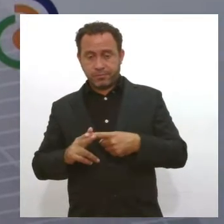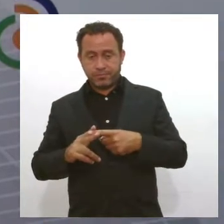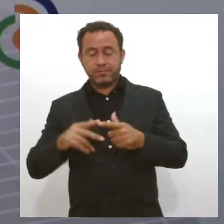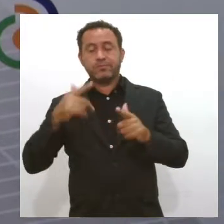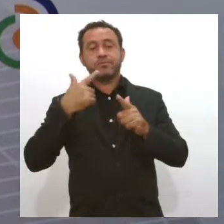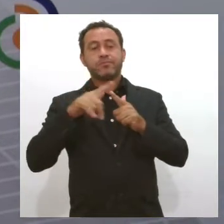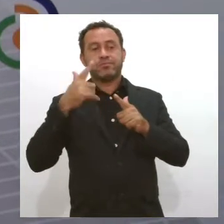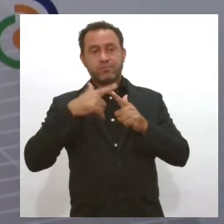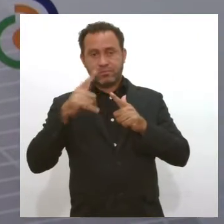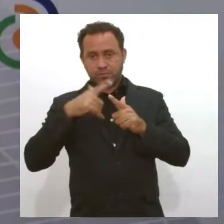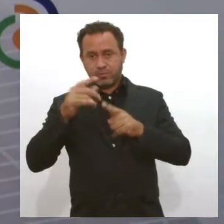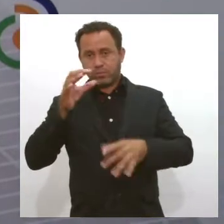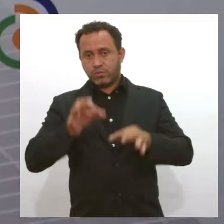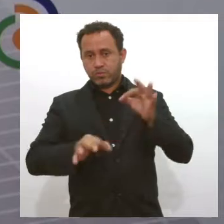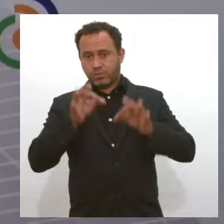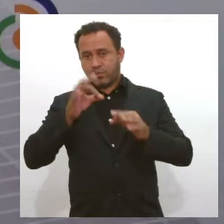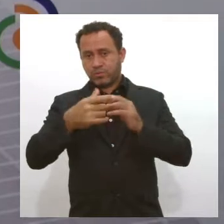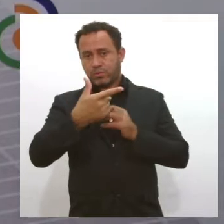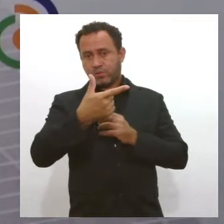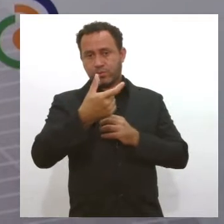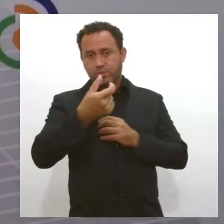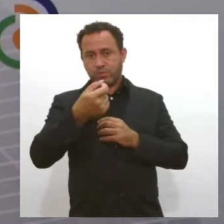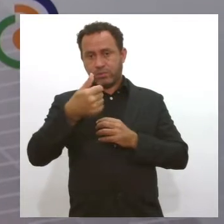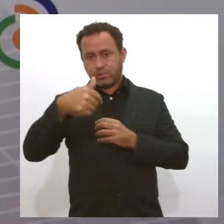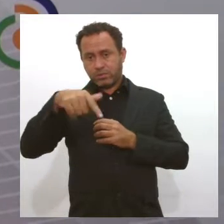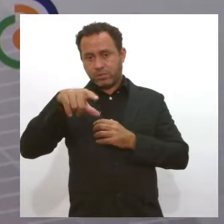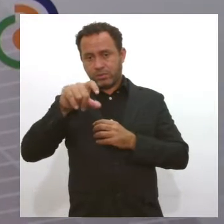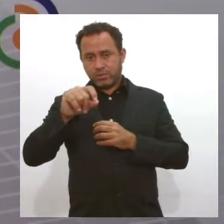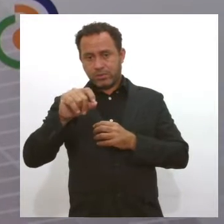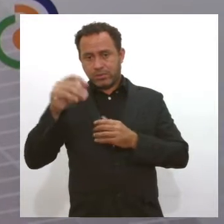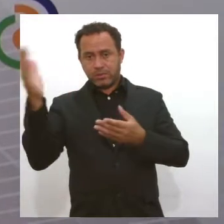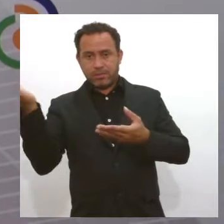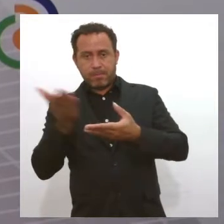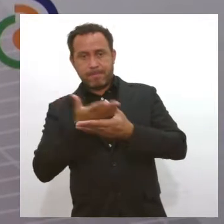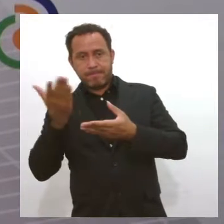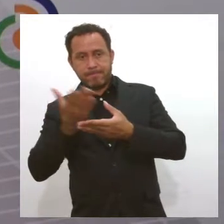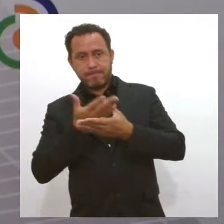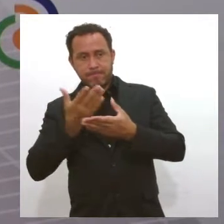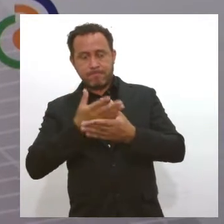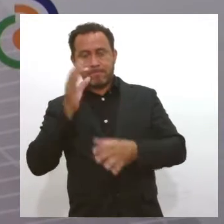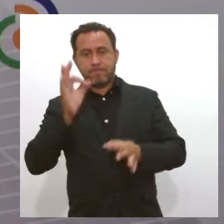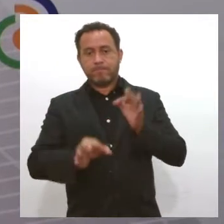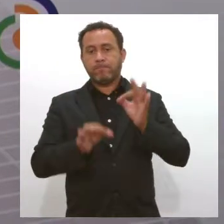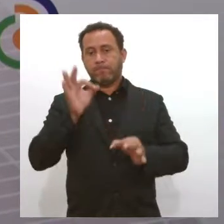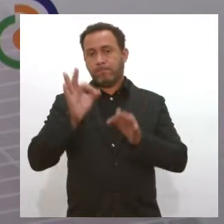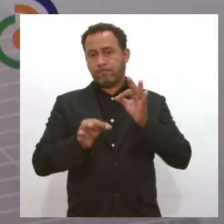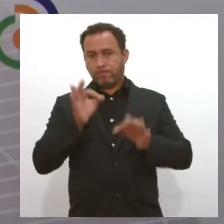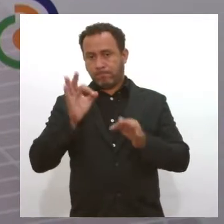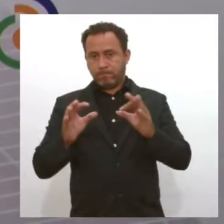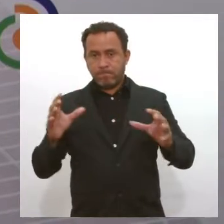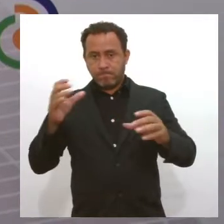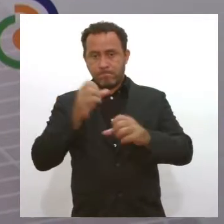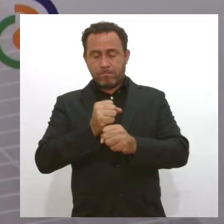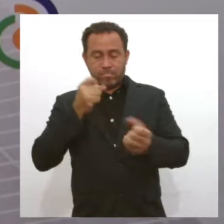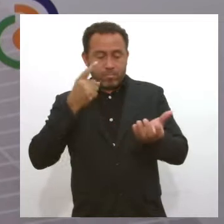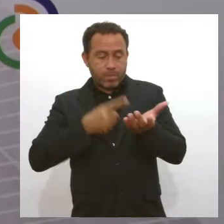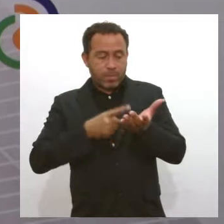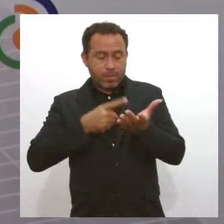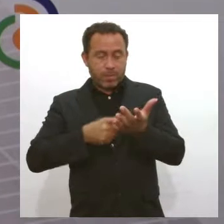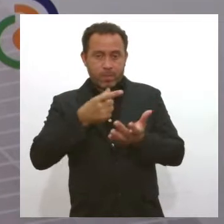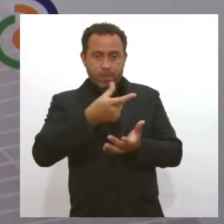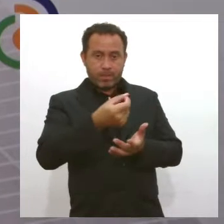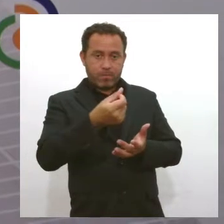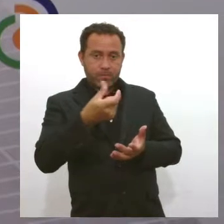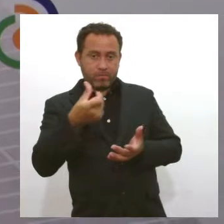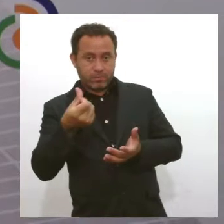demanda judicial em mais de 270 ações na Justiça. E foi formulado um acordo em 2016